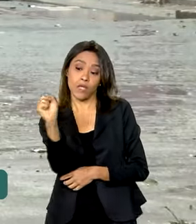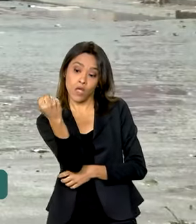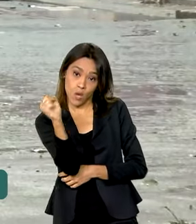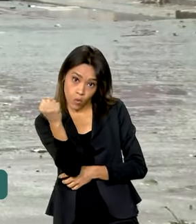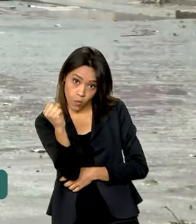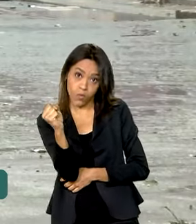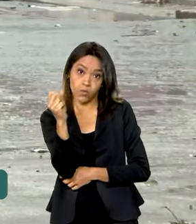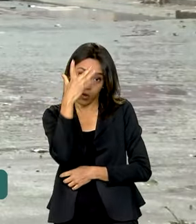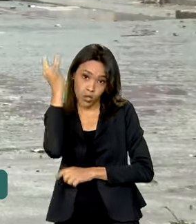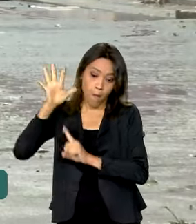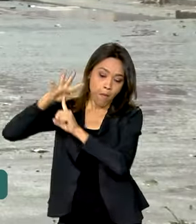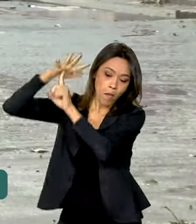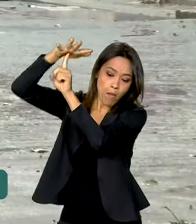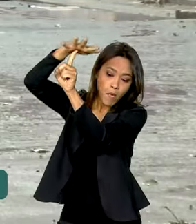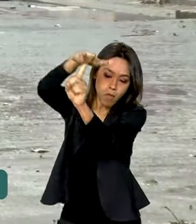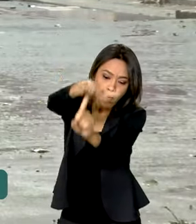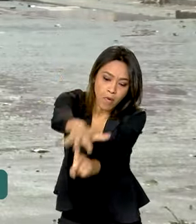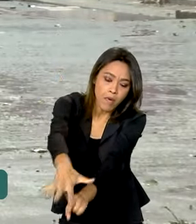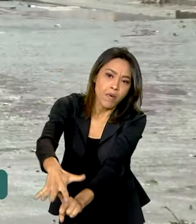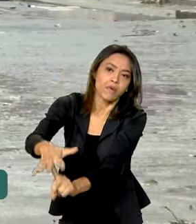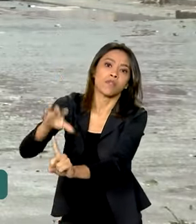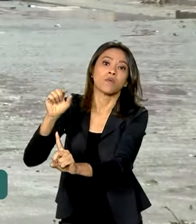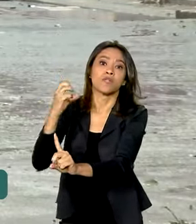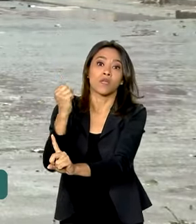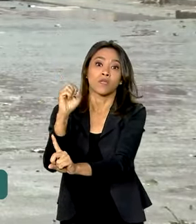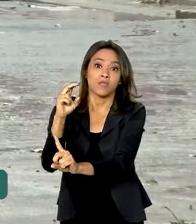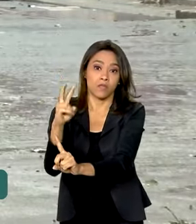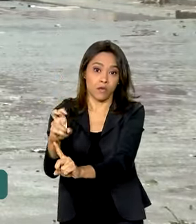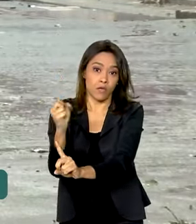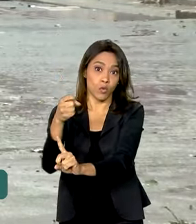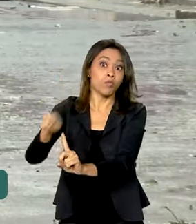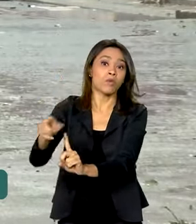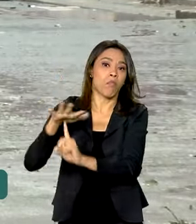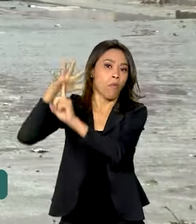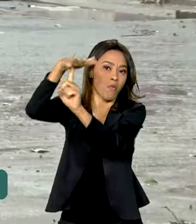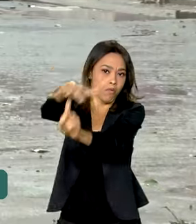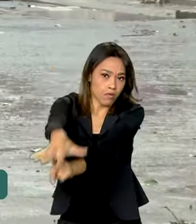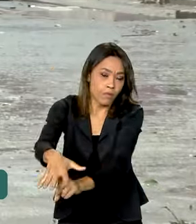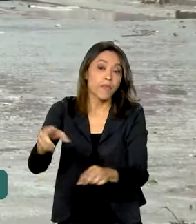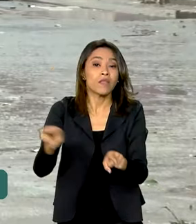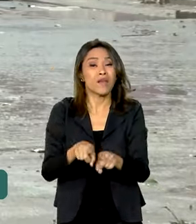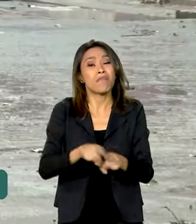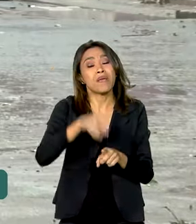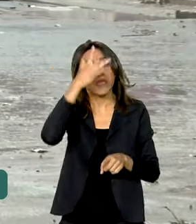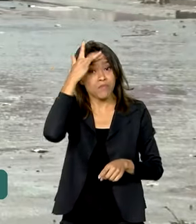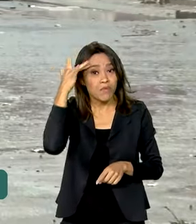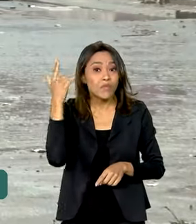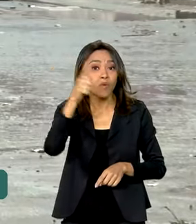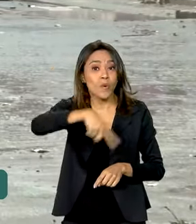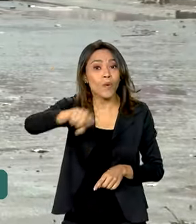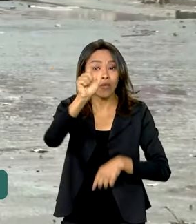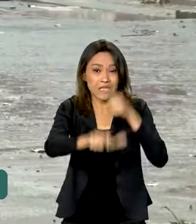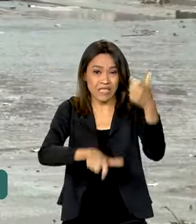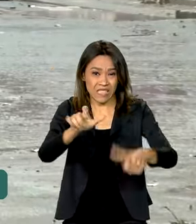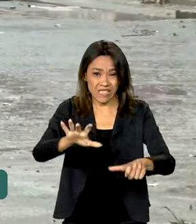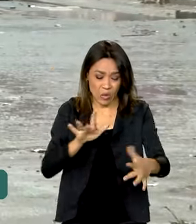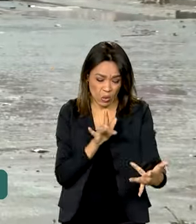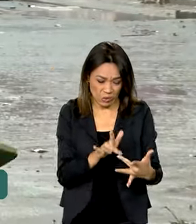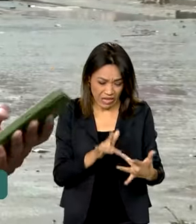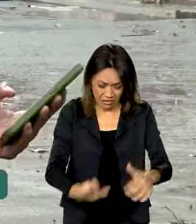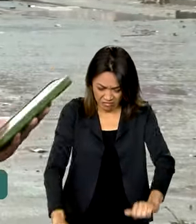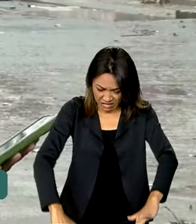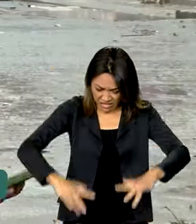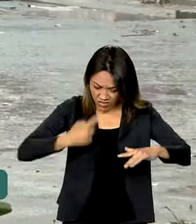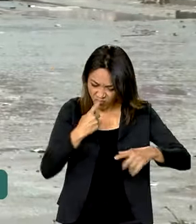aéreas. E agora, mais uma preocupação para o povo gaúcho, que teve contato com as enchentes, que são as doenças que costumam